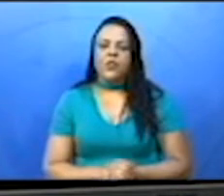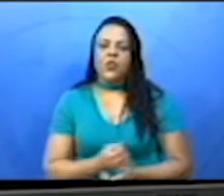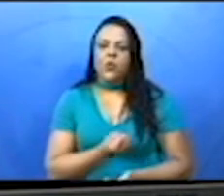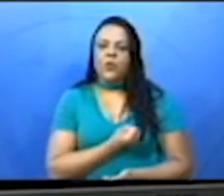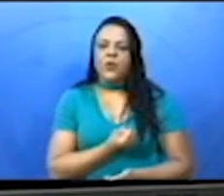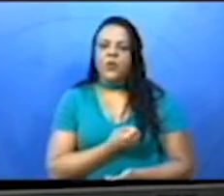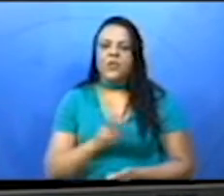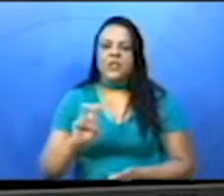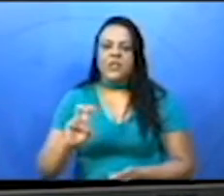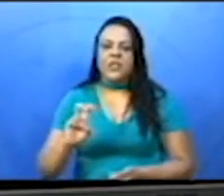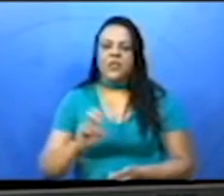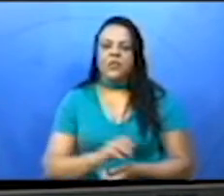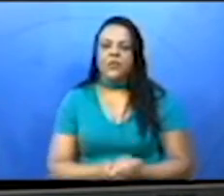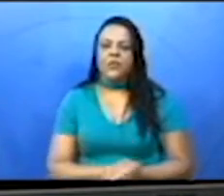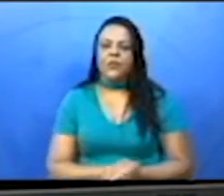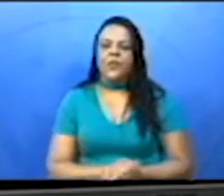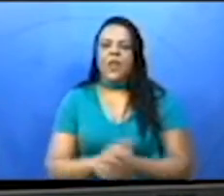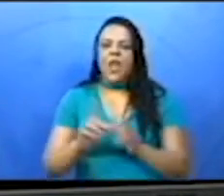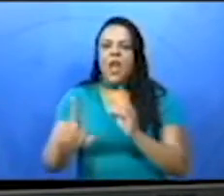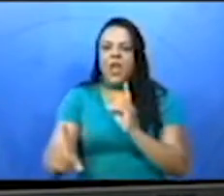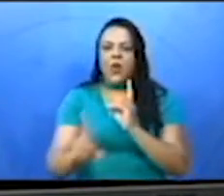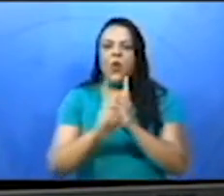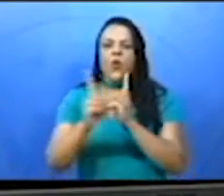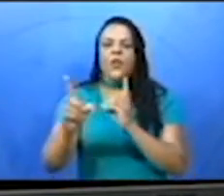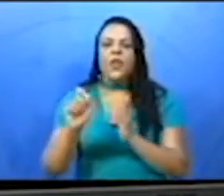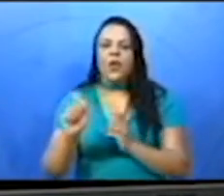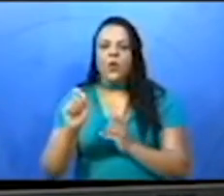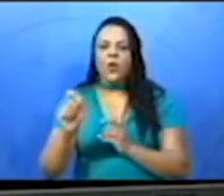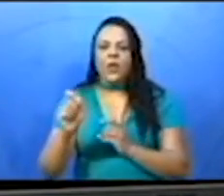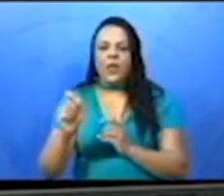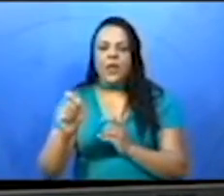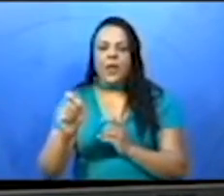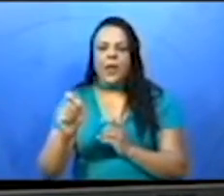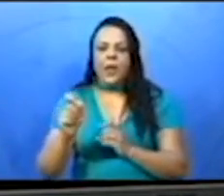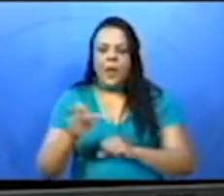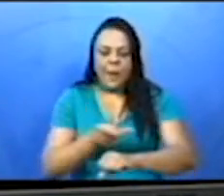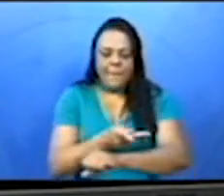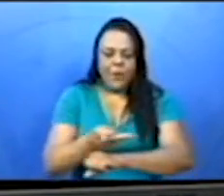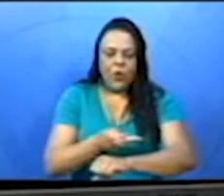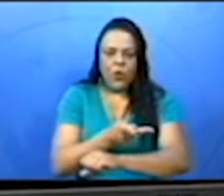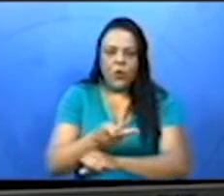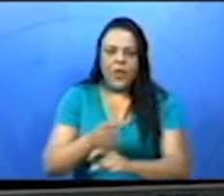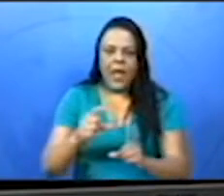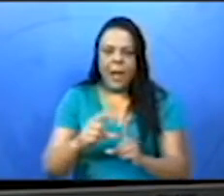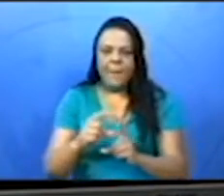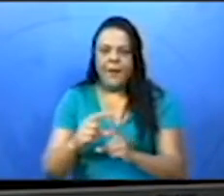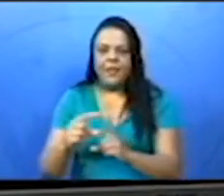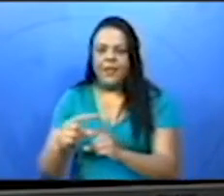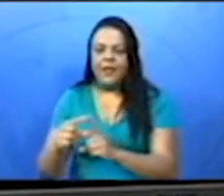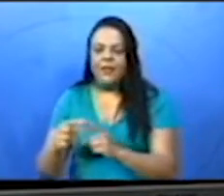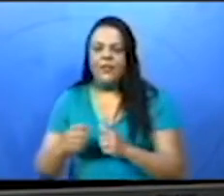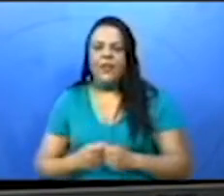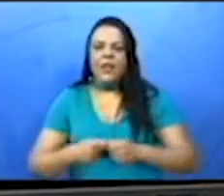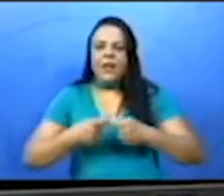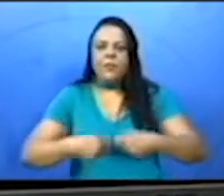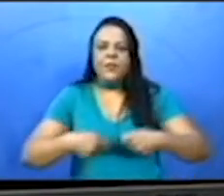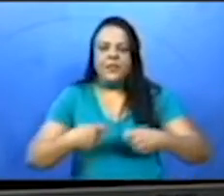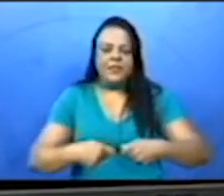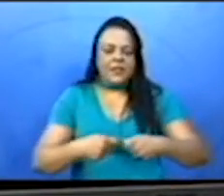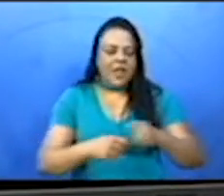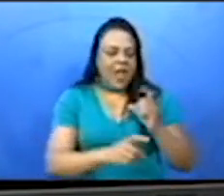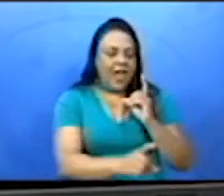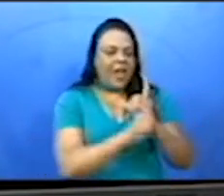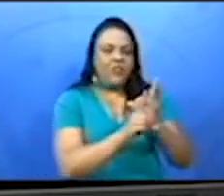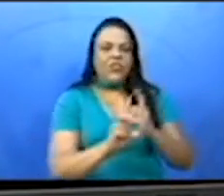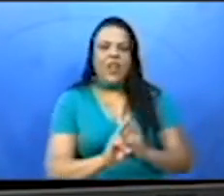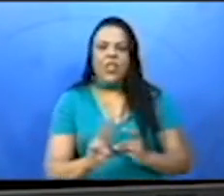nós vamos encontrar um caça-palavras, que teremos que encontrar o nome de plantas cultivadas que